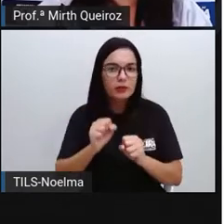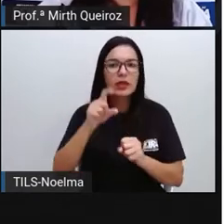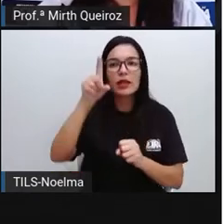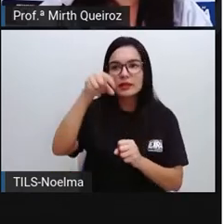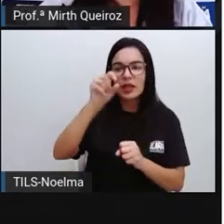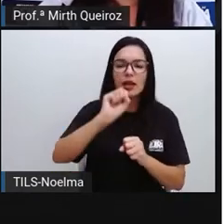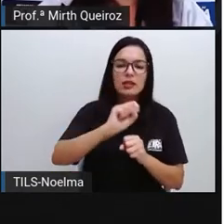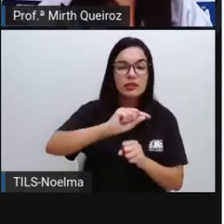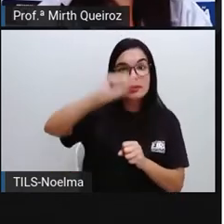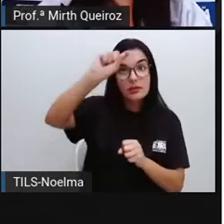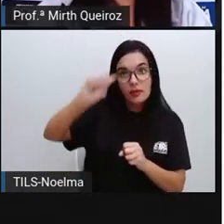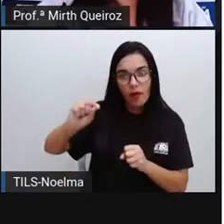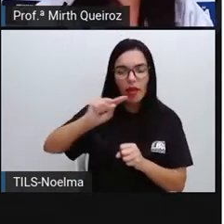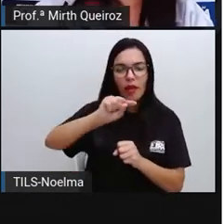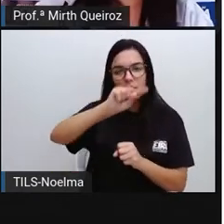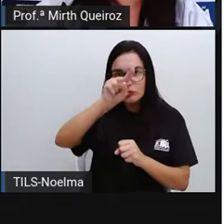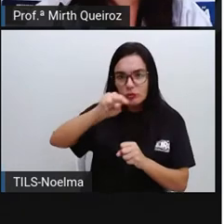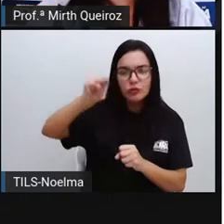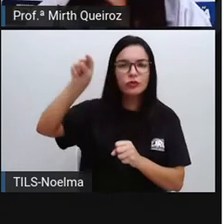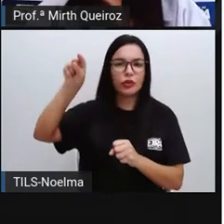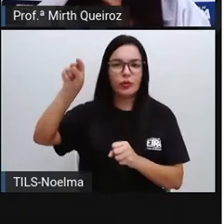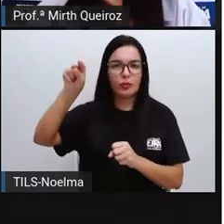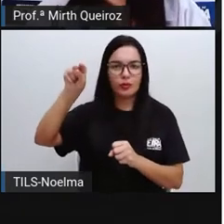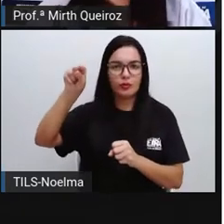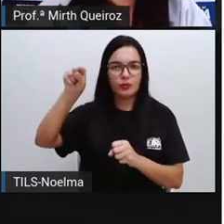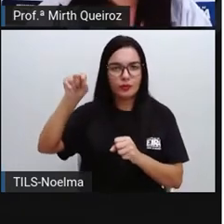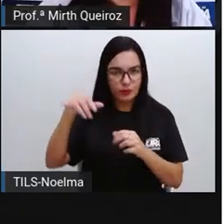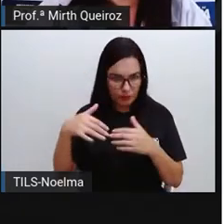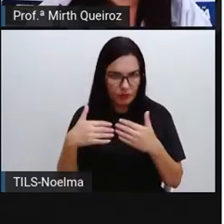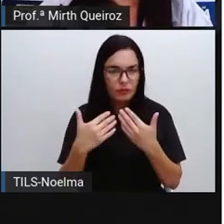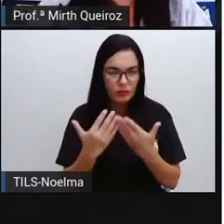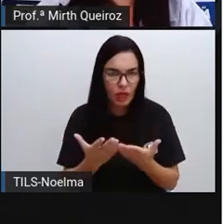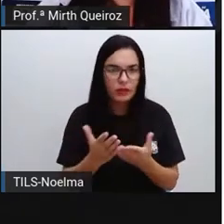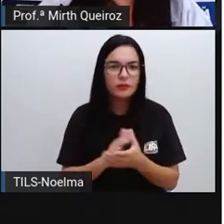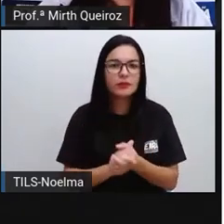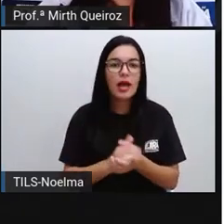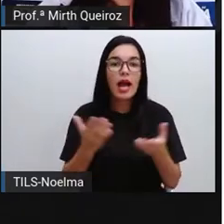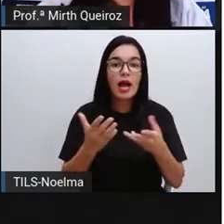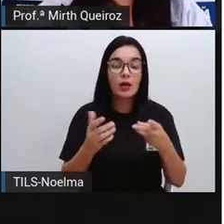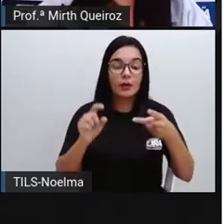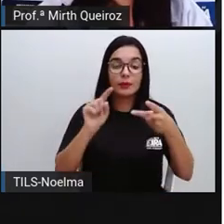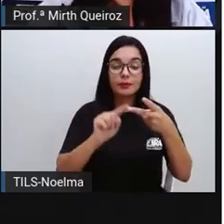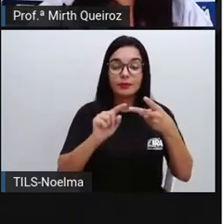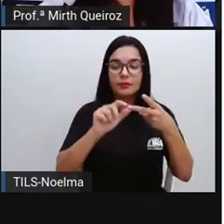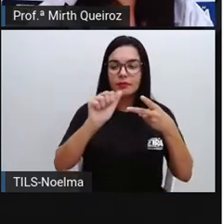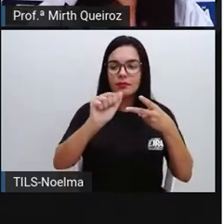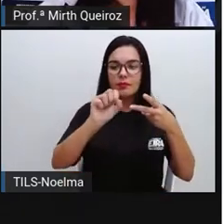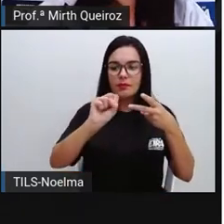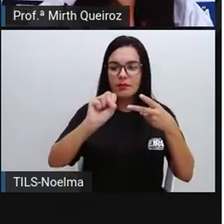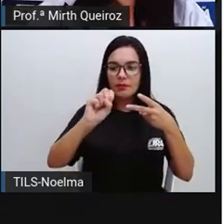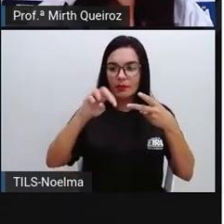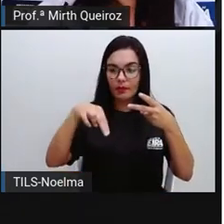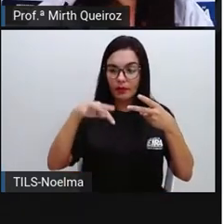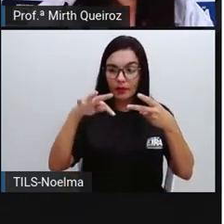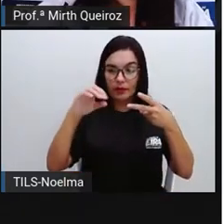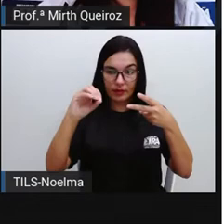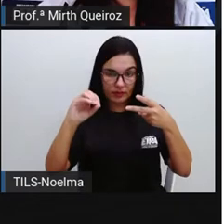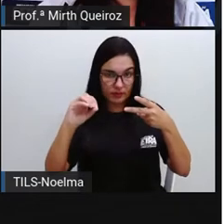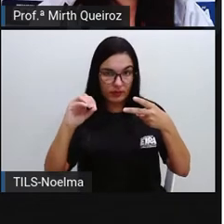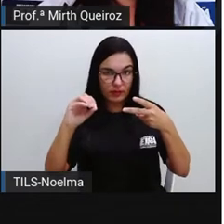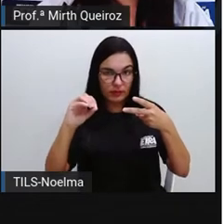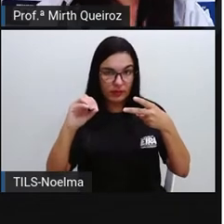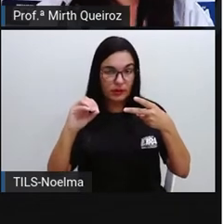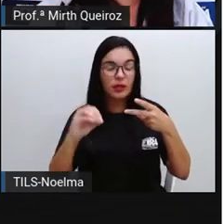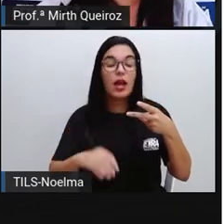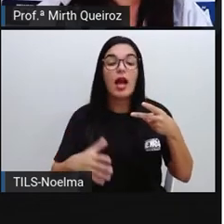circunflex, acento agudo, tio. Acento significa sinal gráfico, quando é escrito